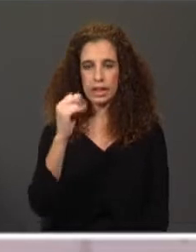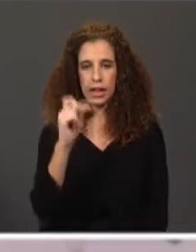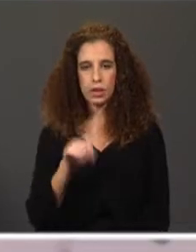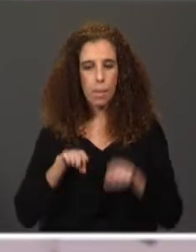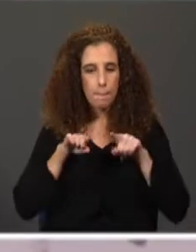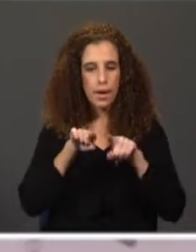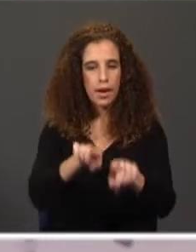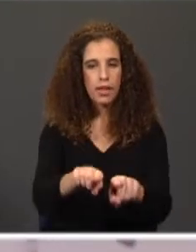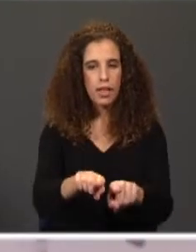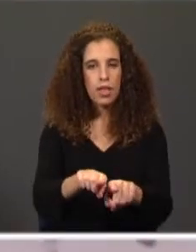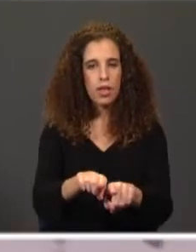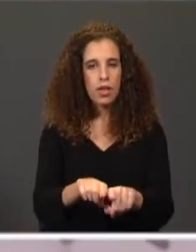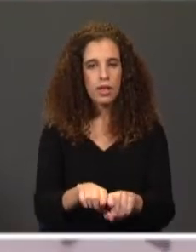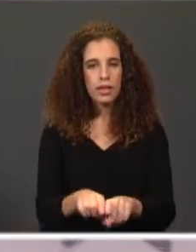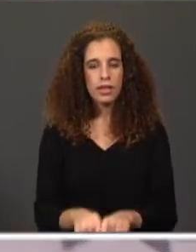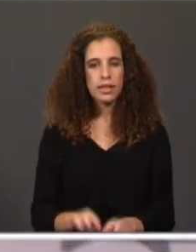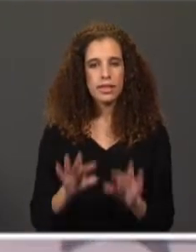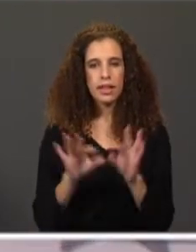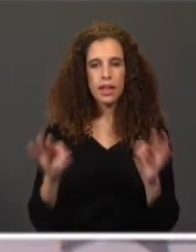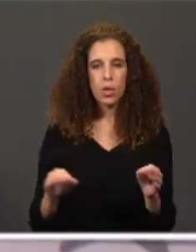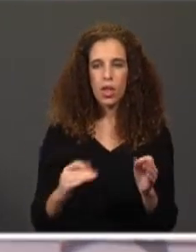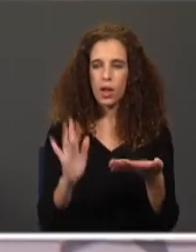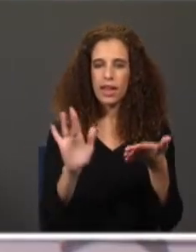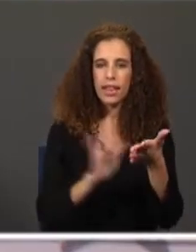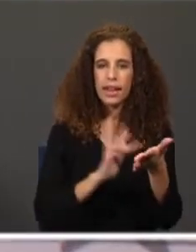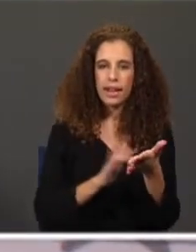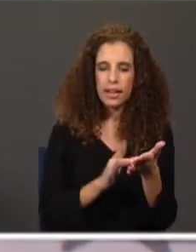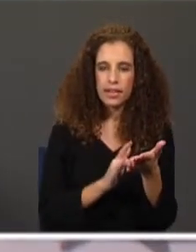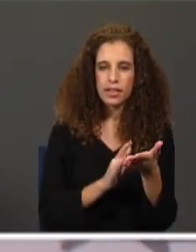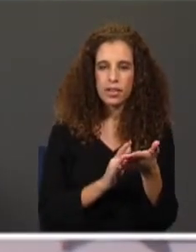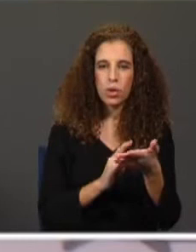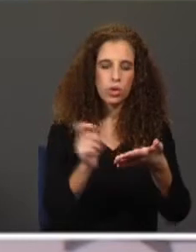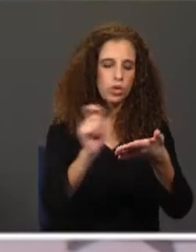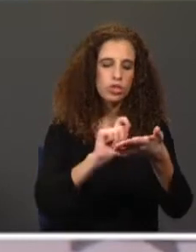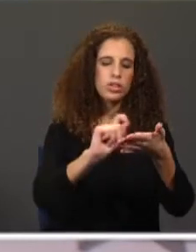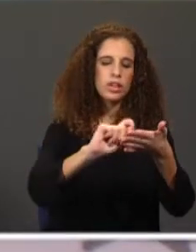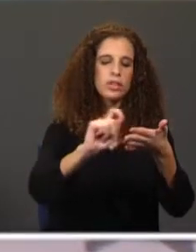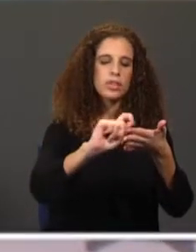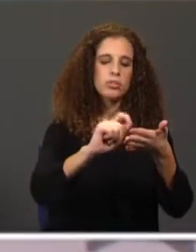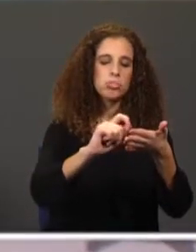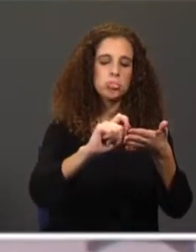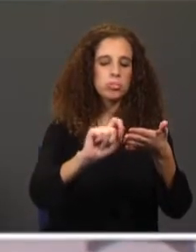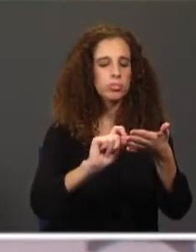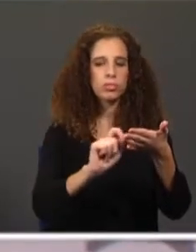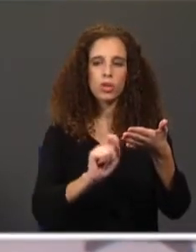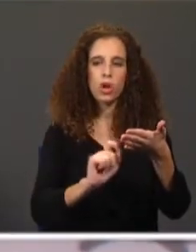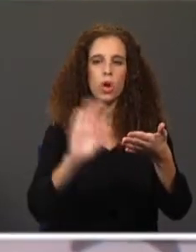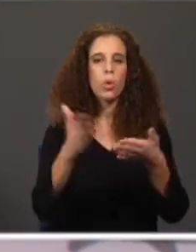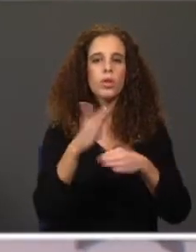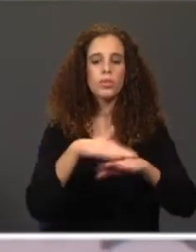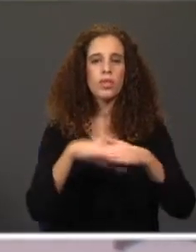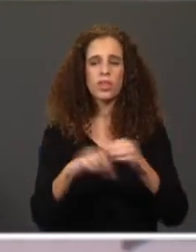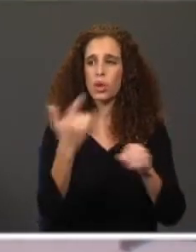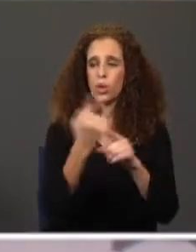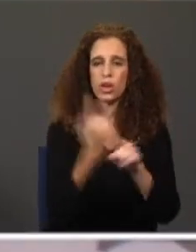certa forma, como aquele caderninho à margem do caderno onde nós vamos rabiscando quando estamos a fazer